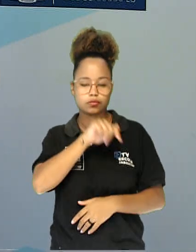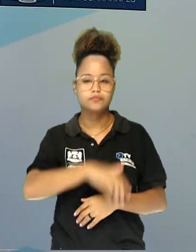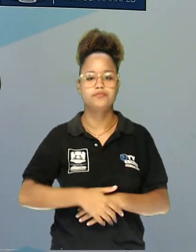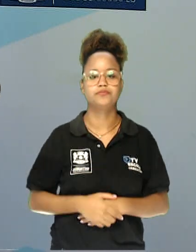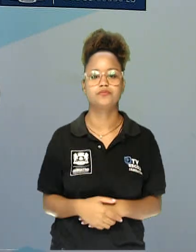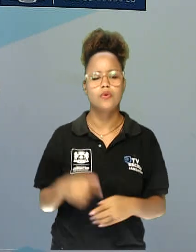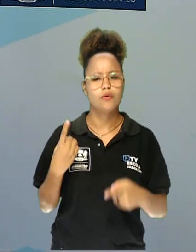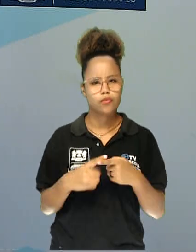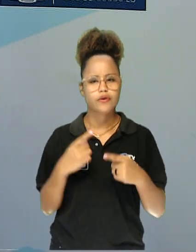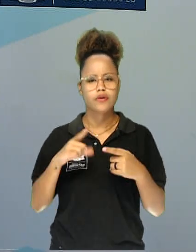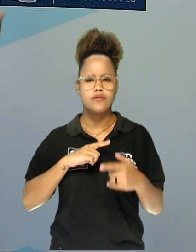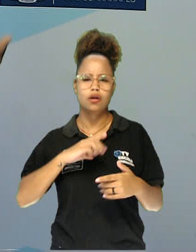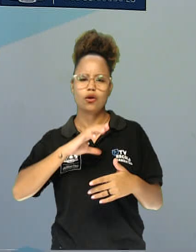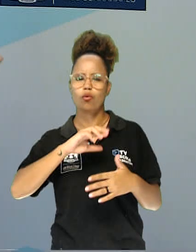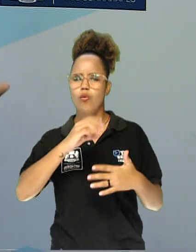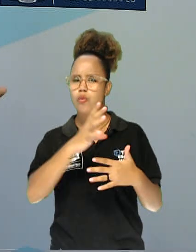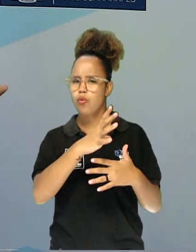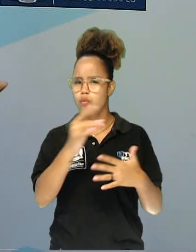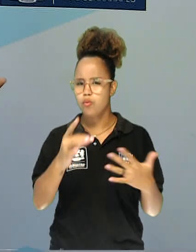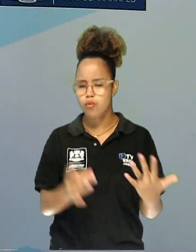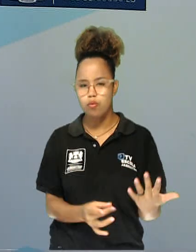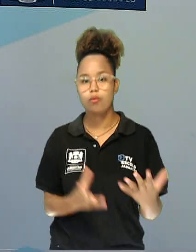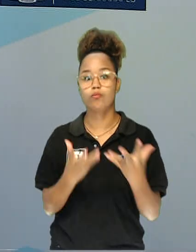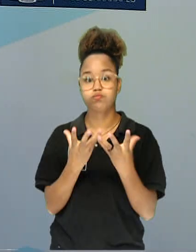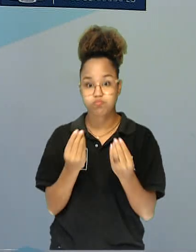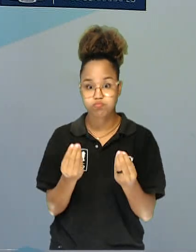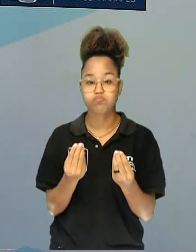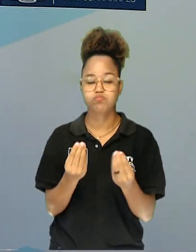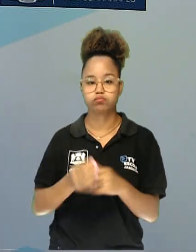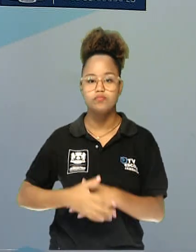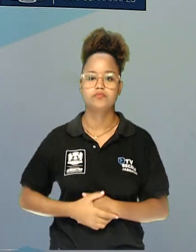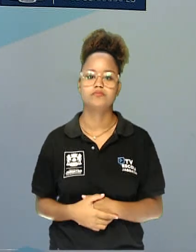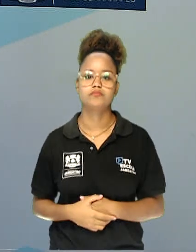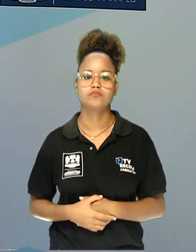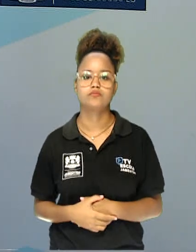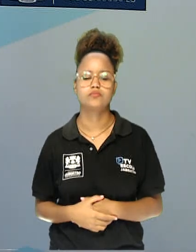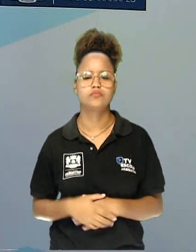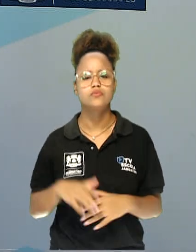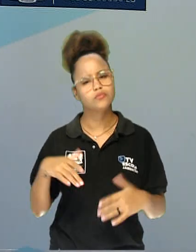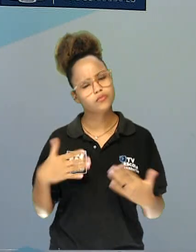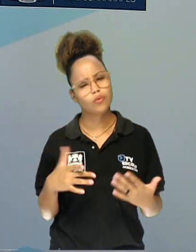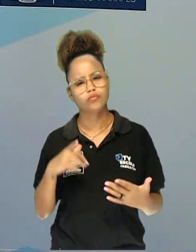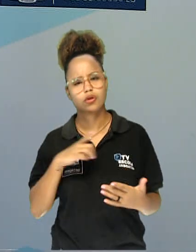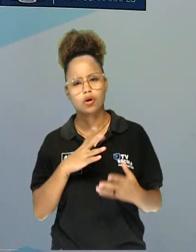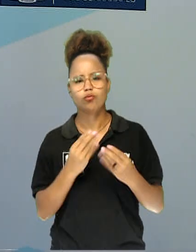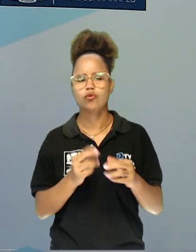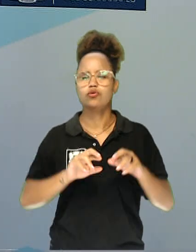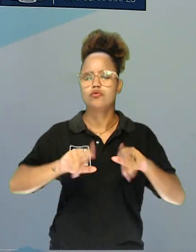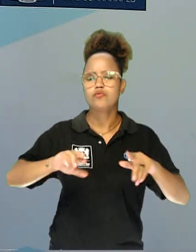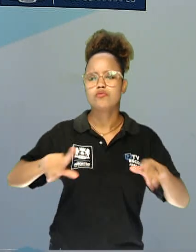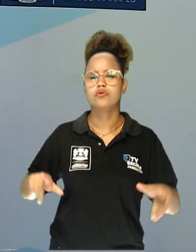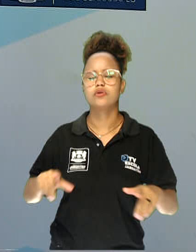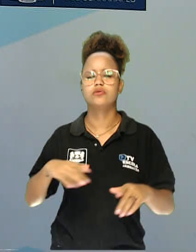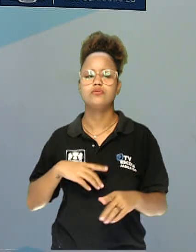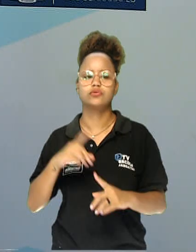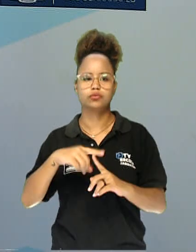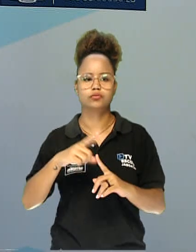animais, porque há uma diversidade muito grande de animais e eles podem se diferenciar nas seguintes